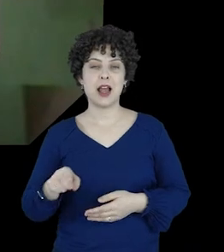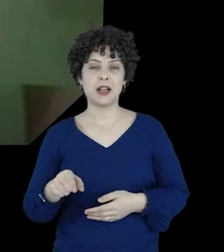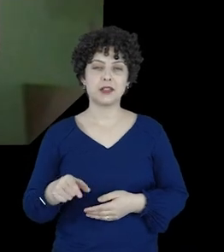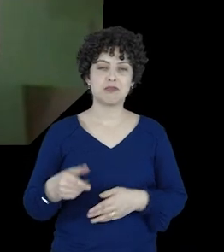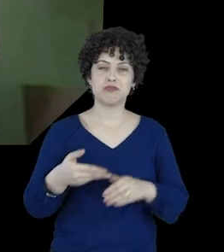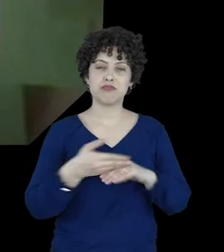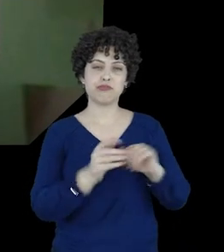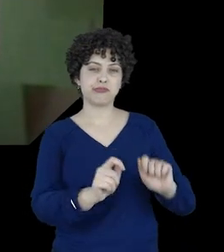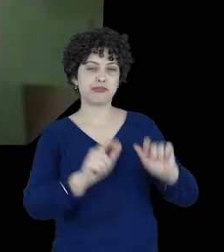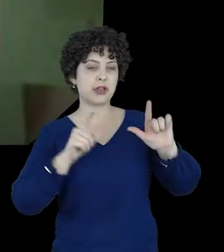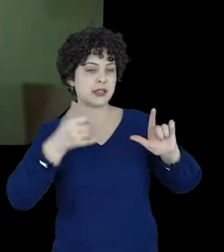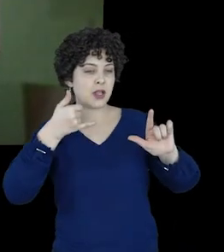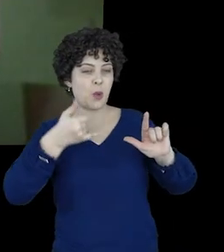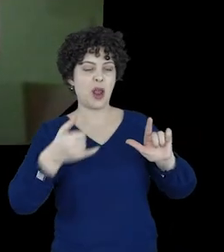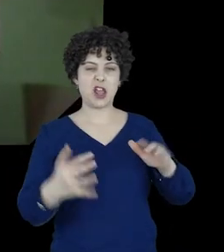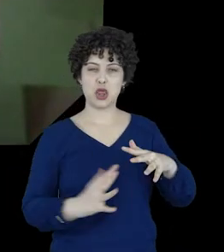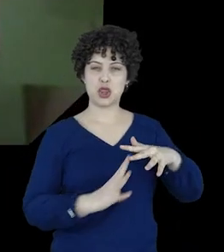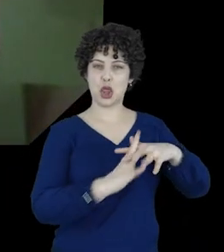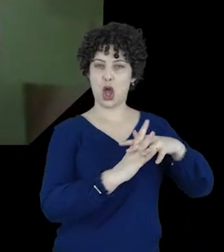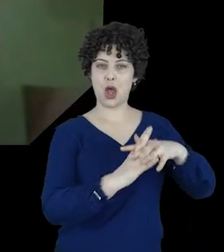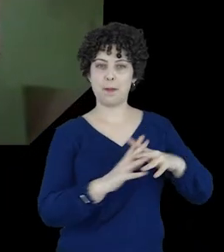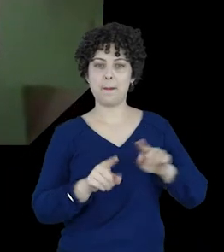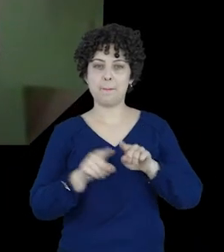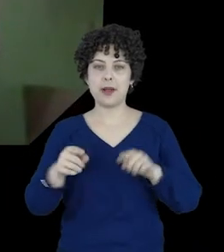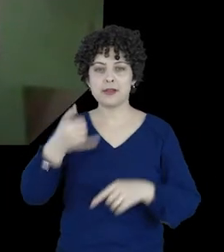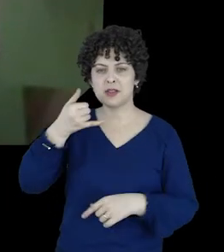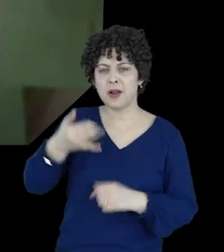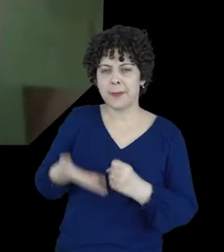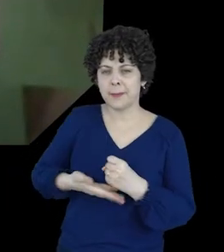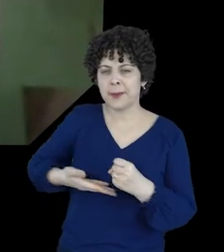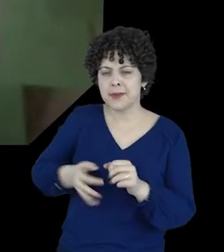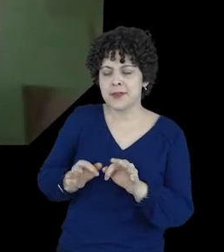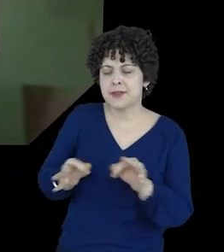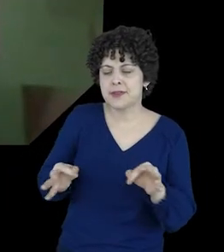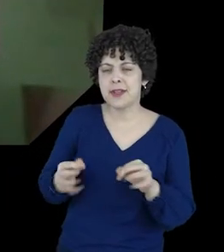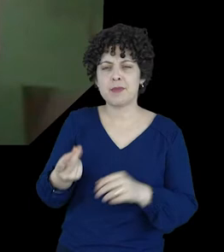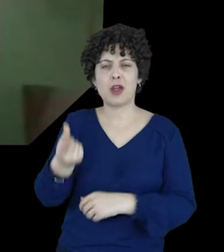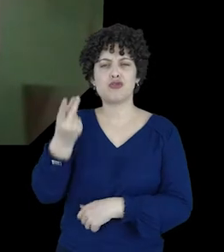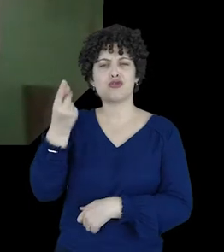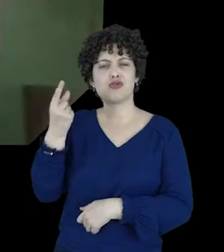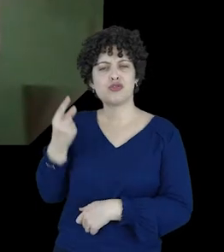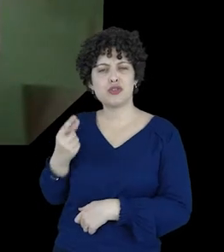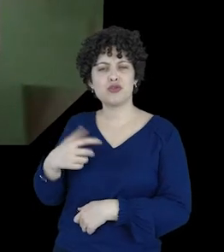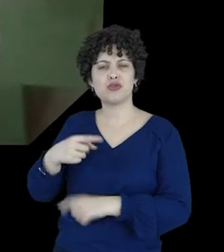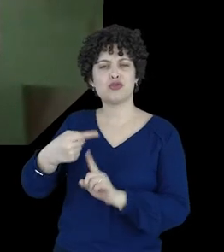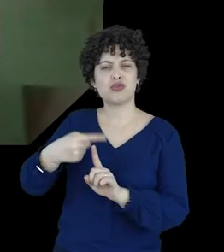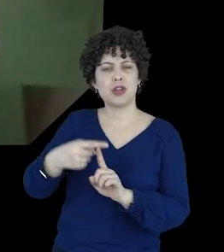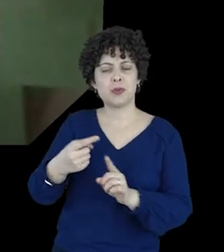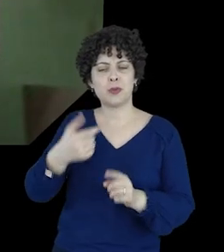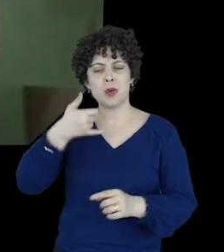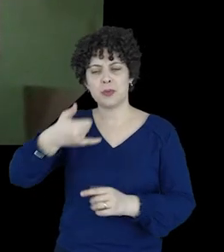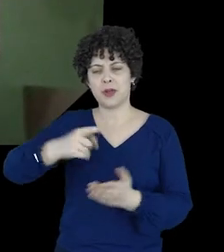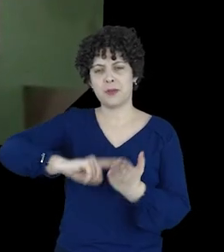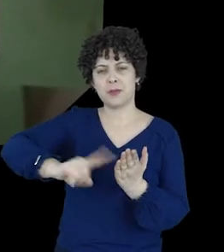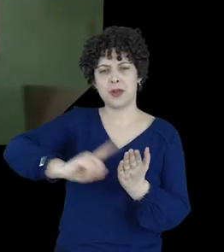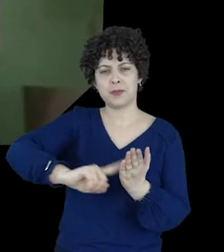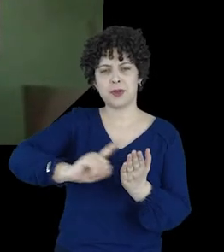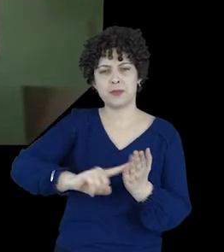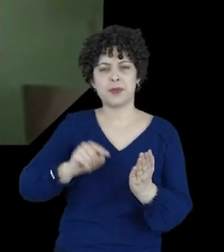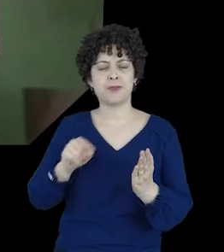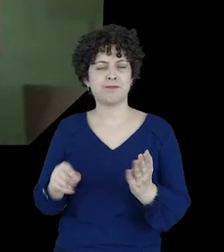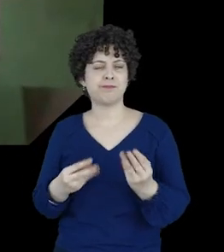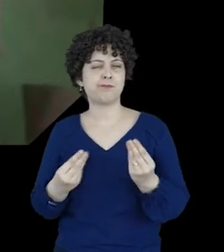mesmo elas não tendo acesso a um celular moderno, podem ter celulares básicos, modelos mais antigos ou aparelhos básicos.